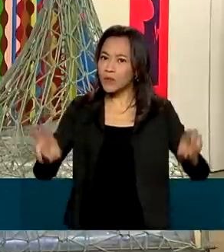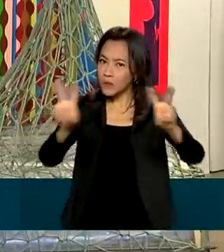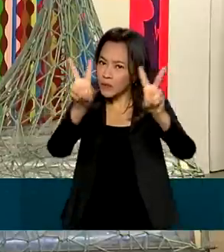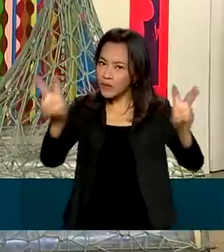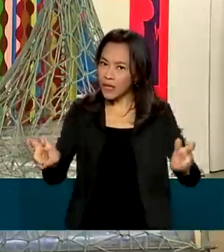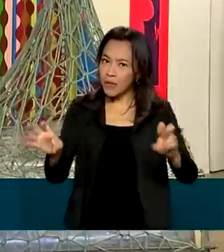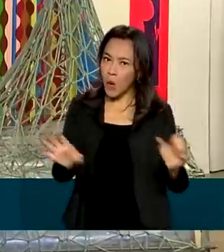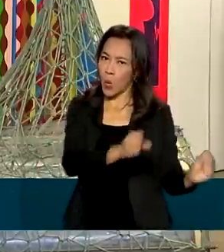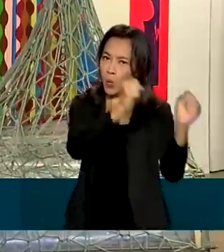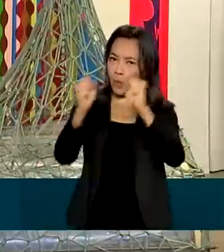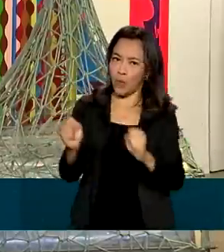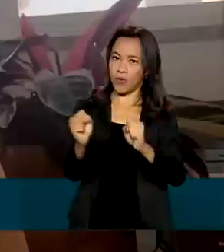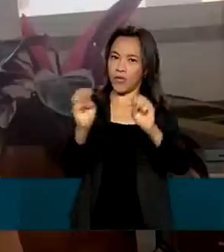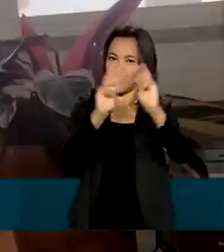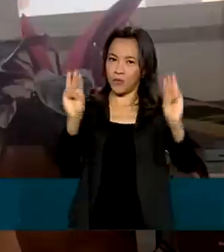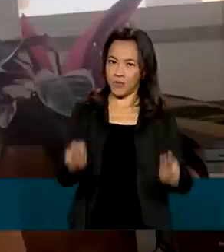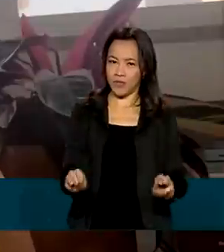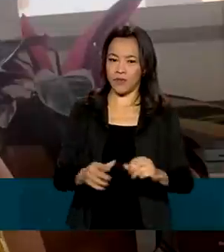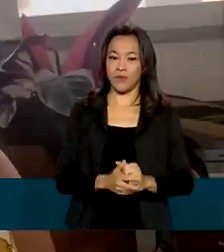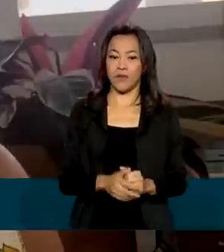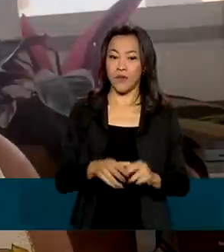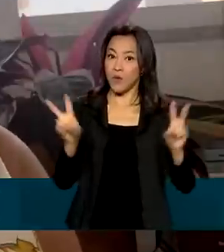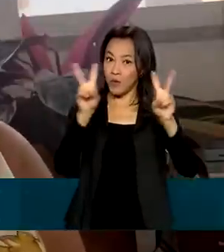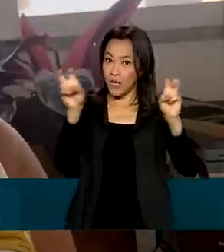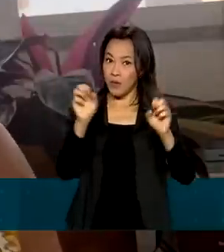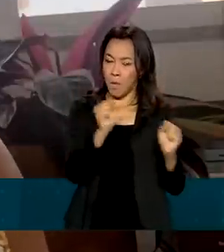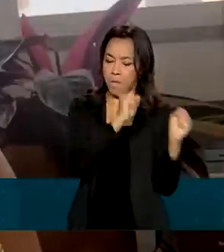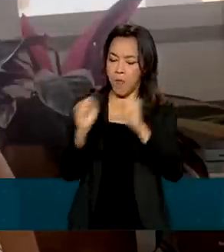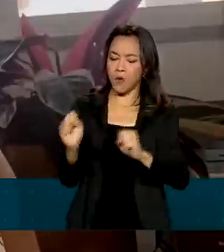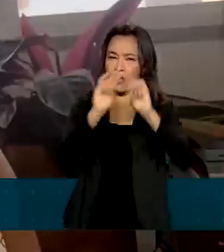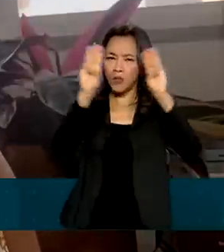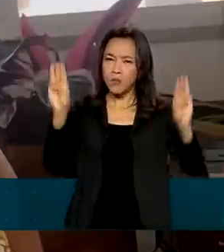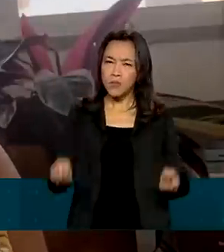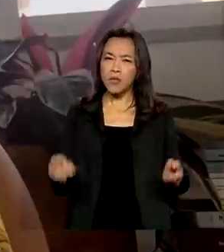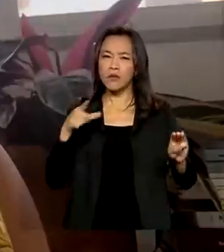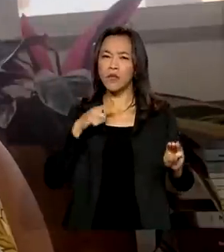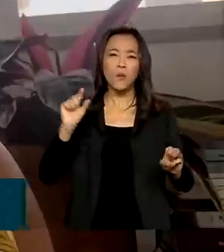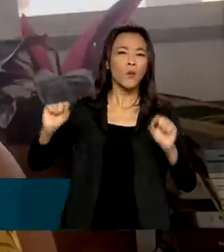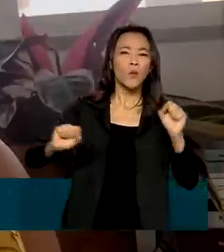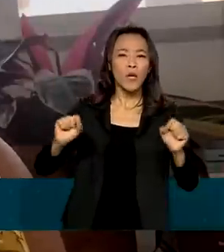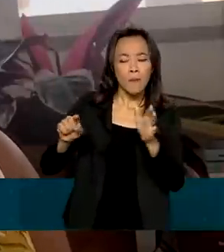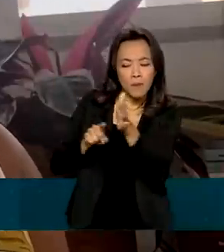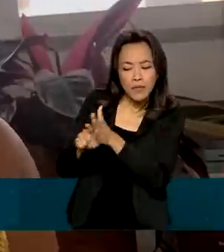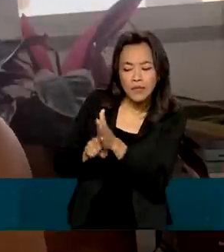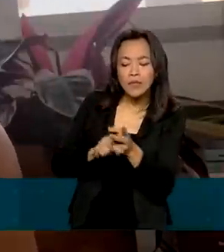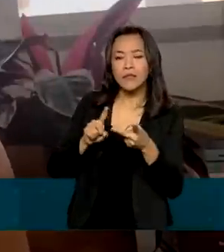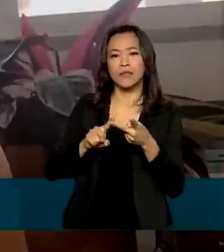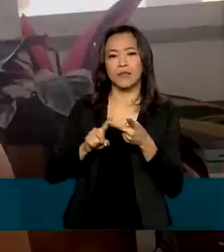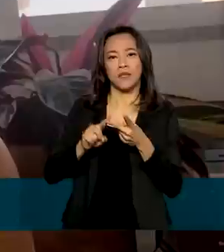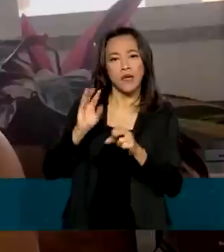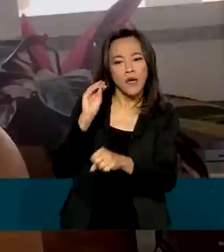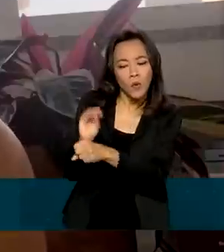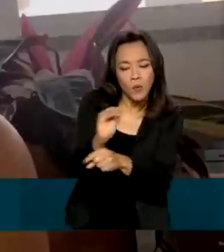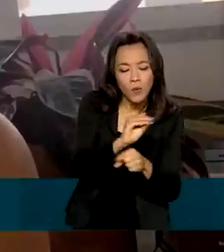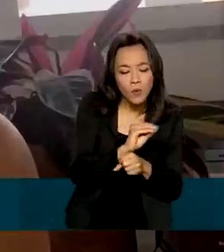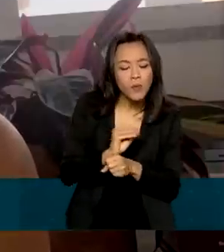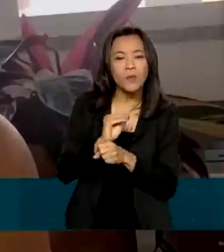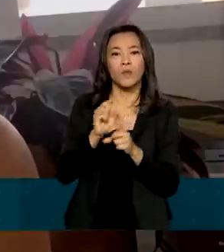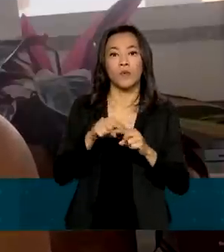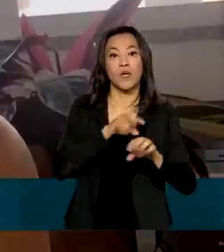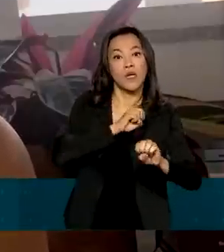o poder dos museus. O poder dos museus está presente em suas ações de pesquisa, preservação, conservação,